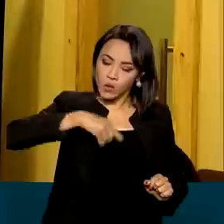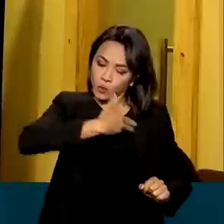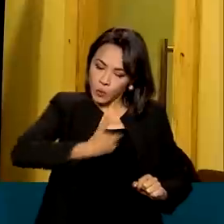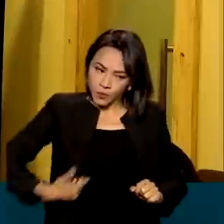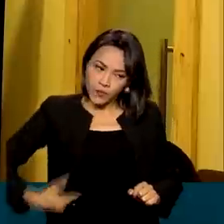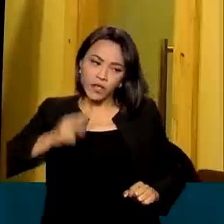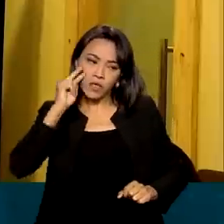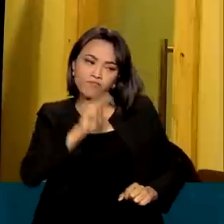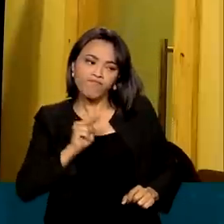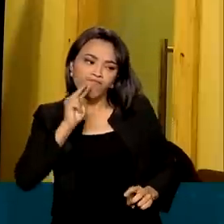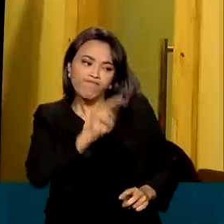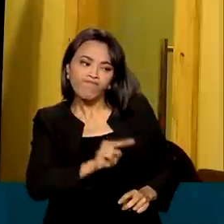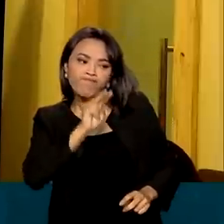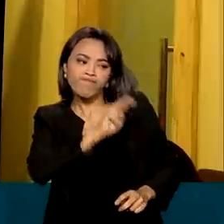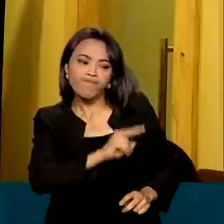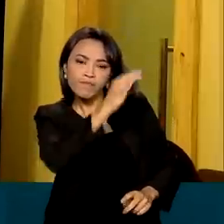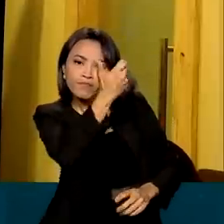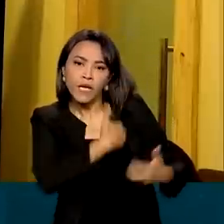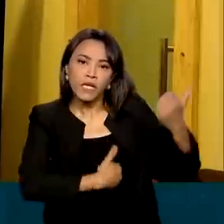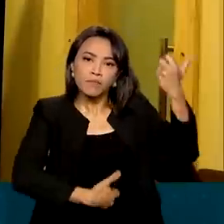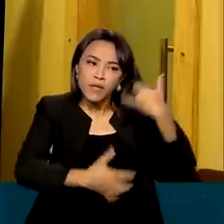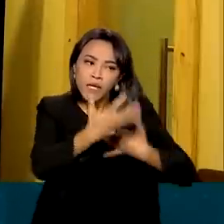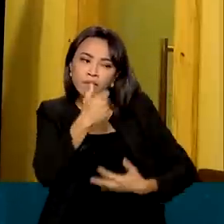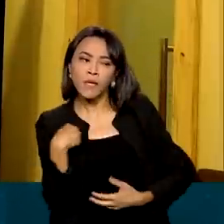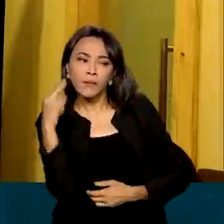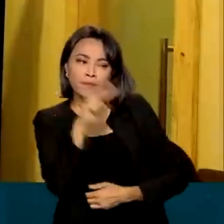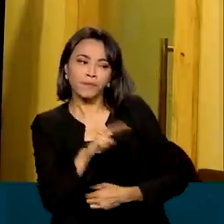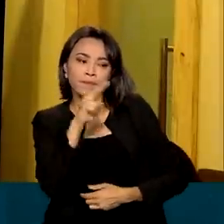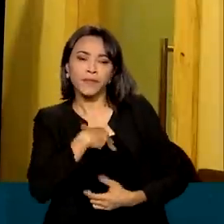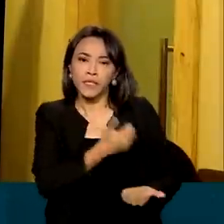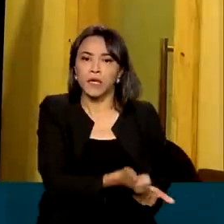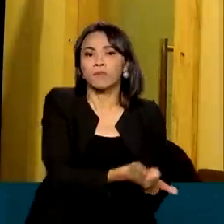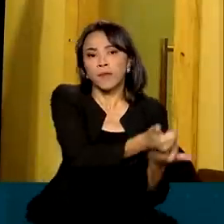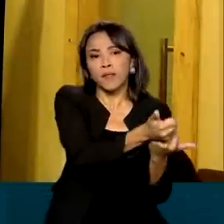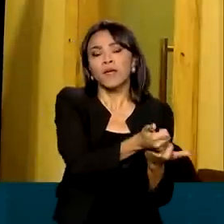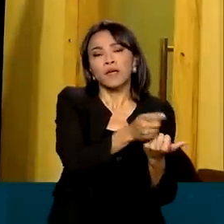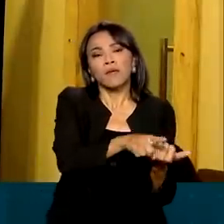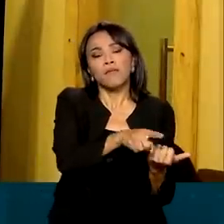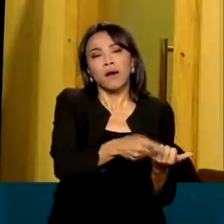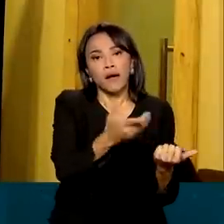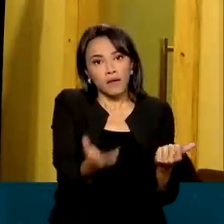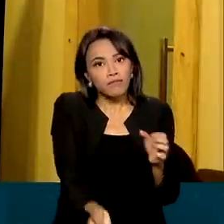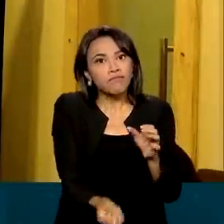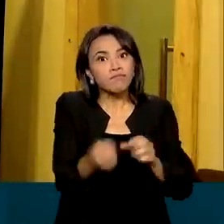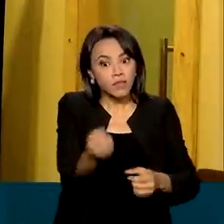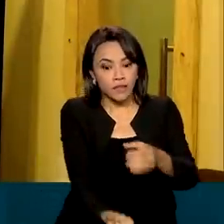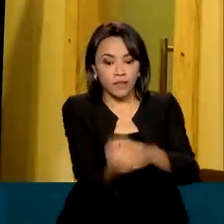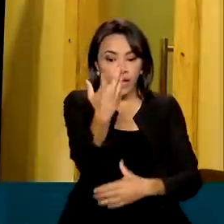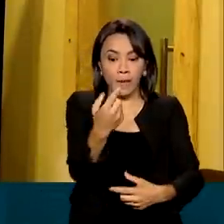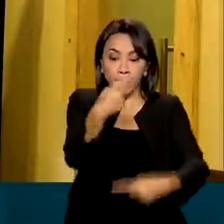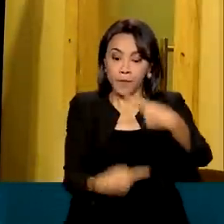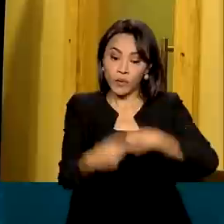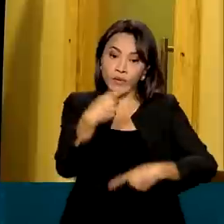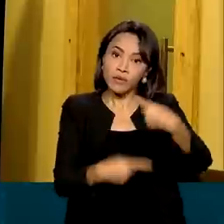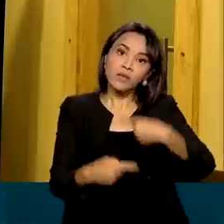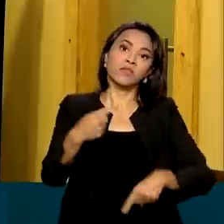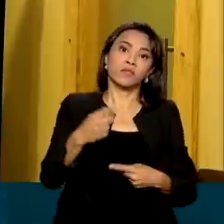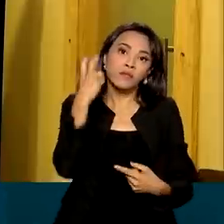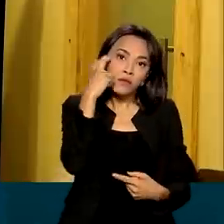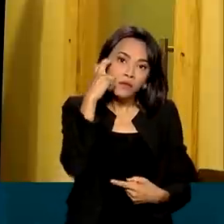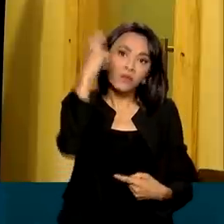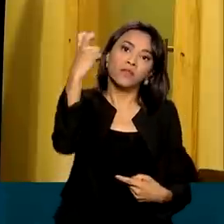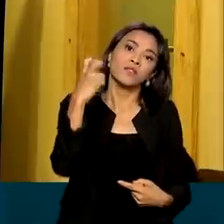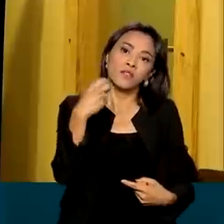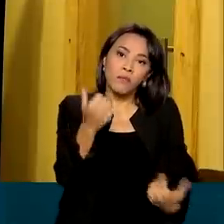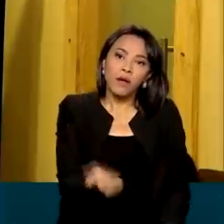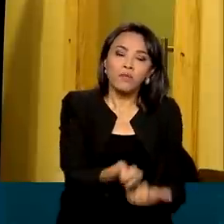também está aqui para ouvir e para poder daí contribuir para fazer políticas públicas inteligentes e que trabalhem de acordo e